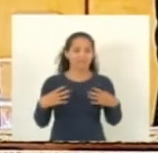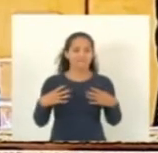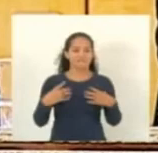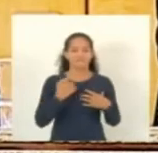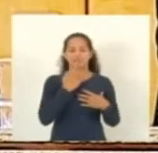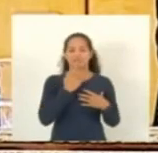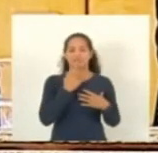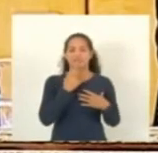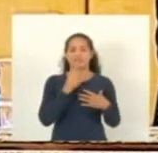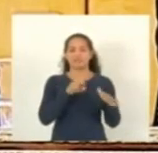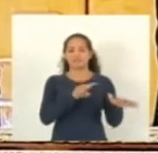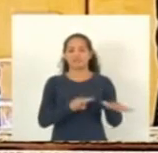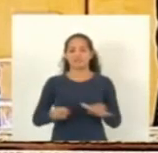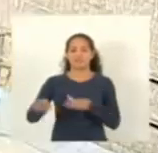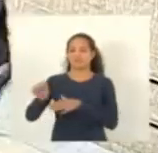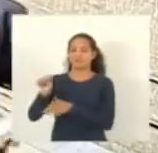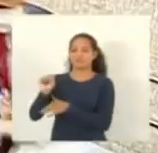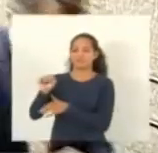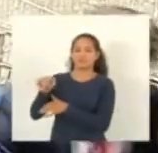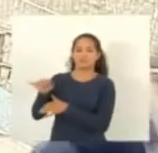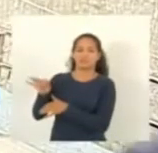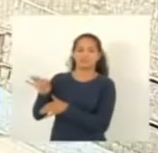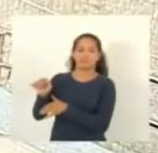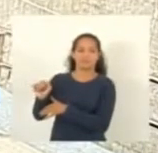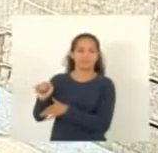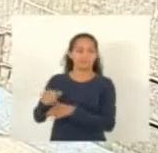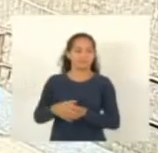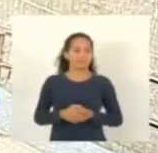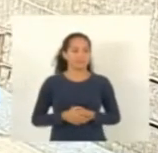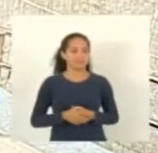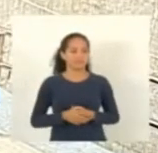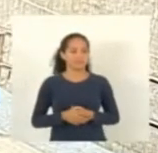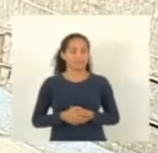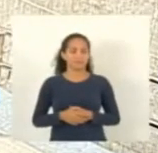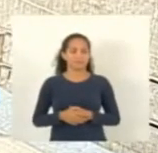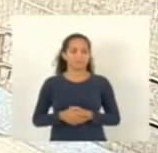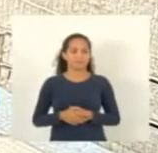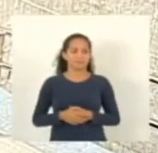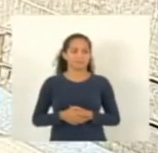santa depois da revista que ele recebeu o menino está inspirado